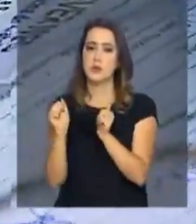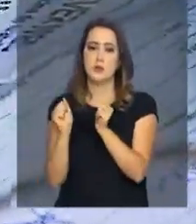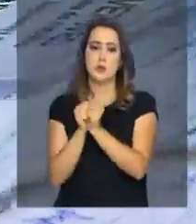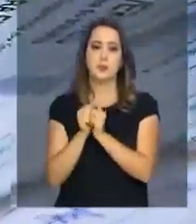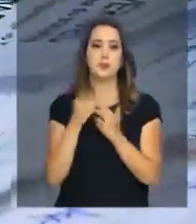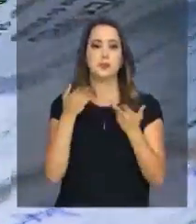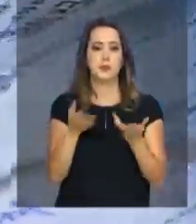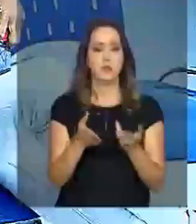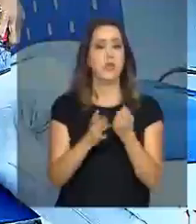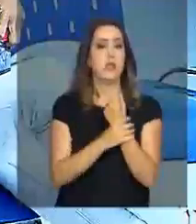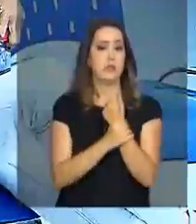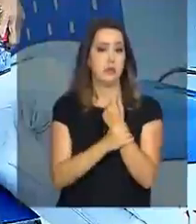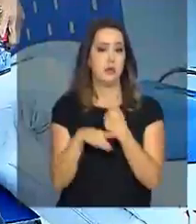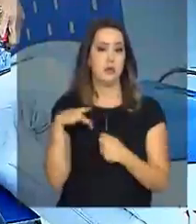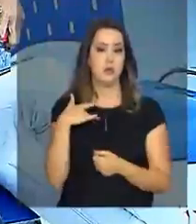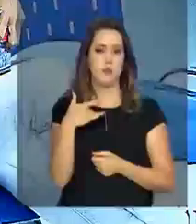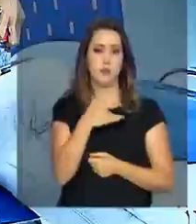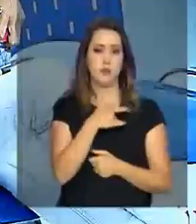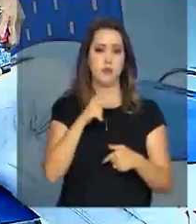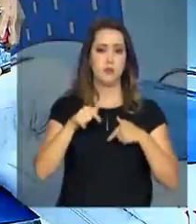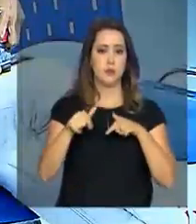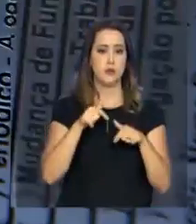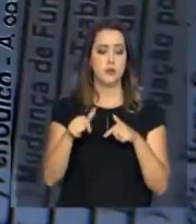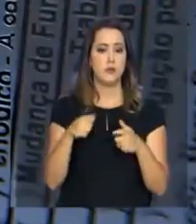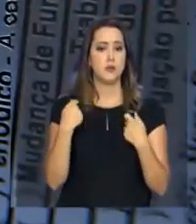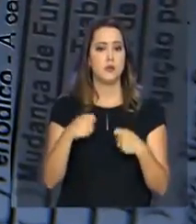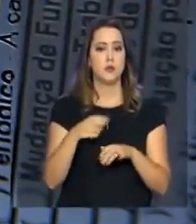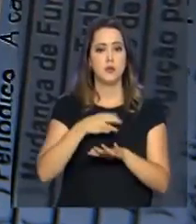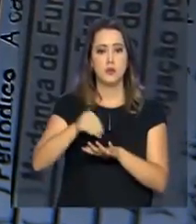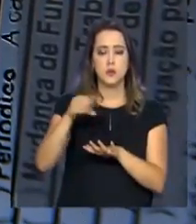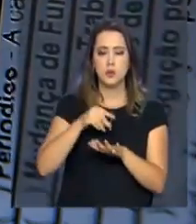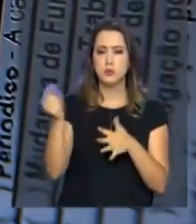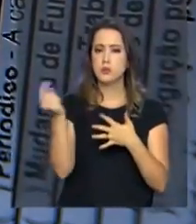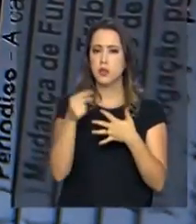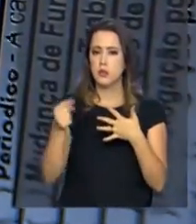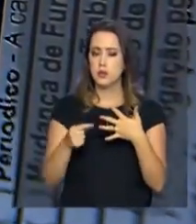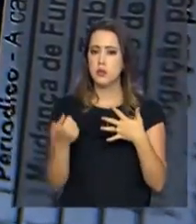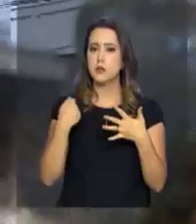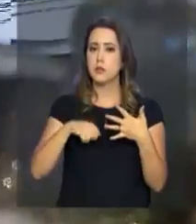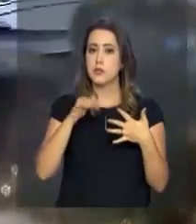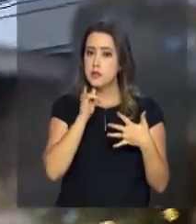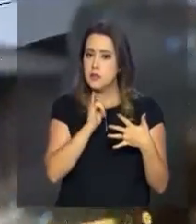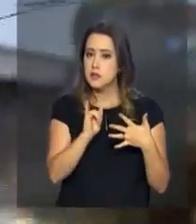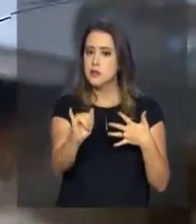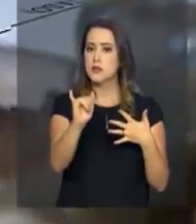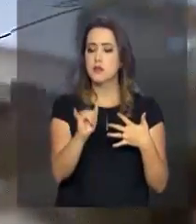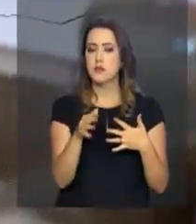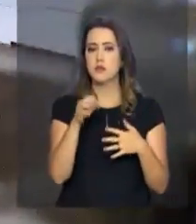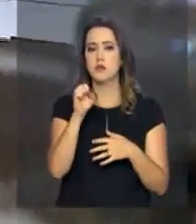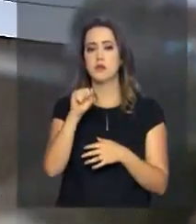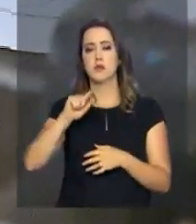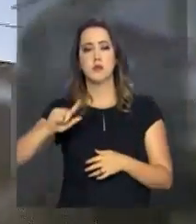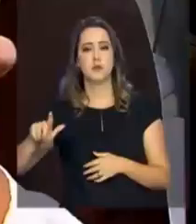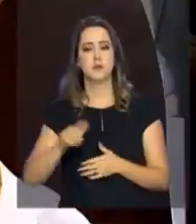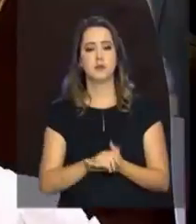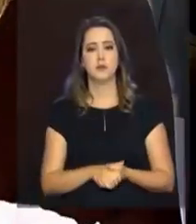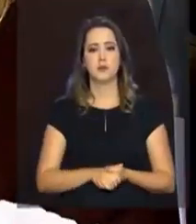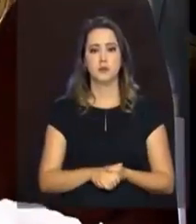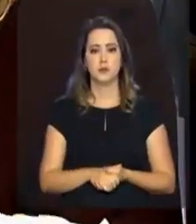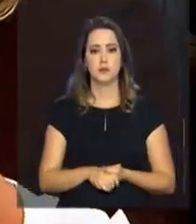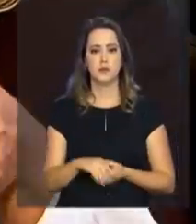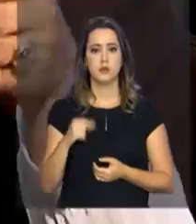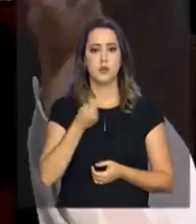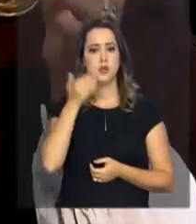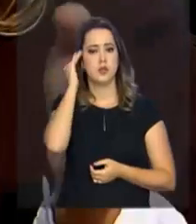dados de segurança e saúde do trabalhador estão entre os itens obrigatórios a serem enviados pelo E-Social. A gente